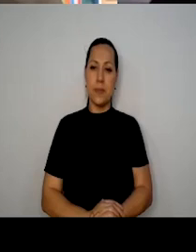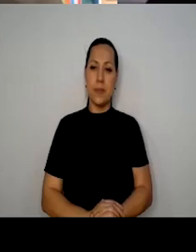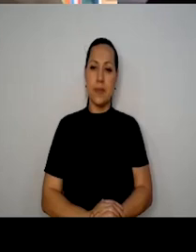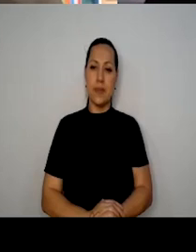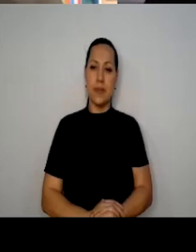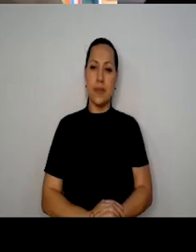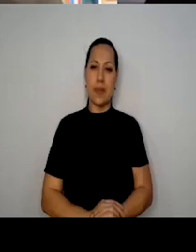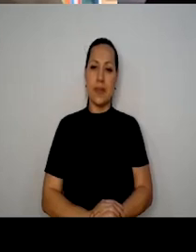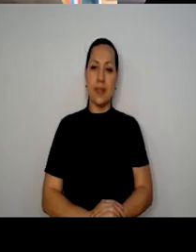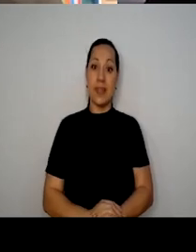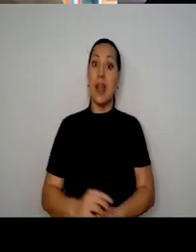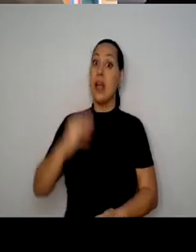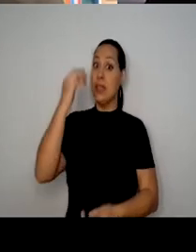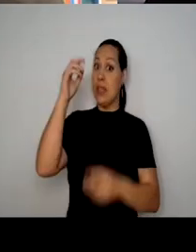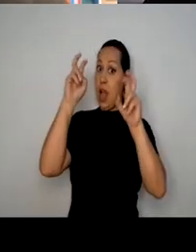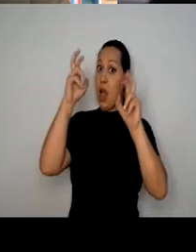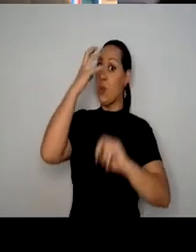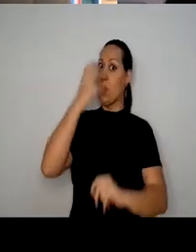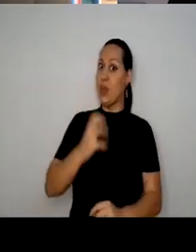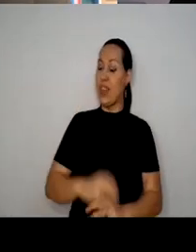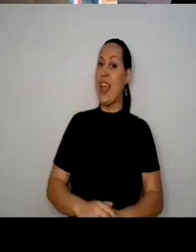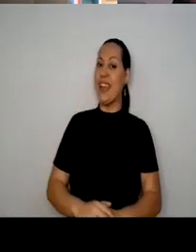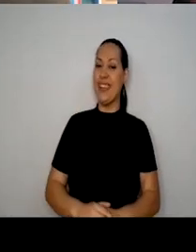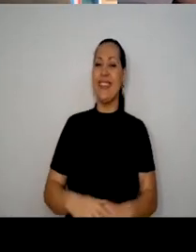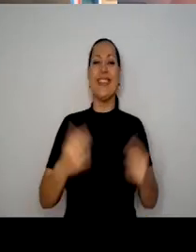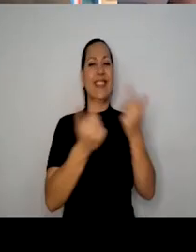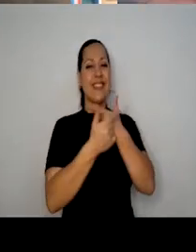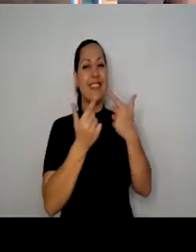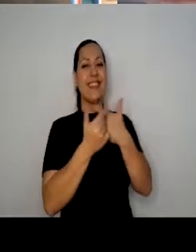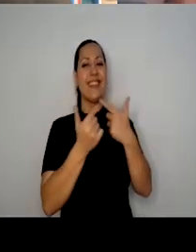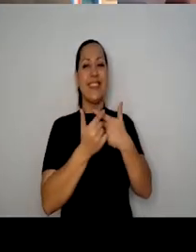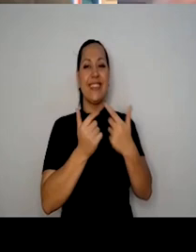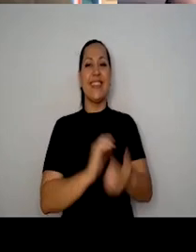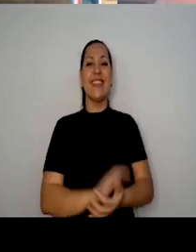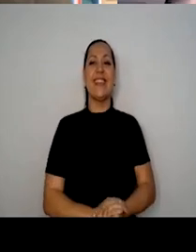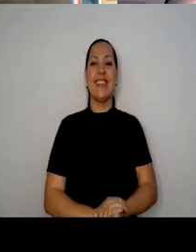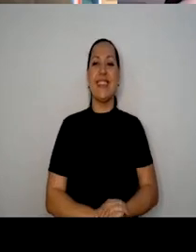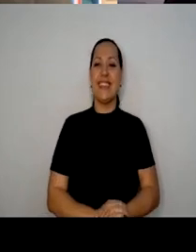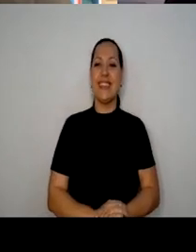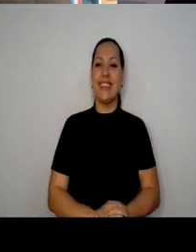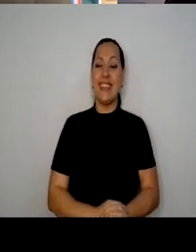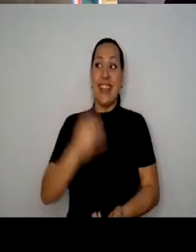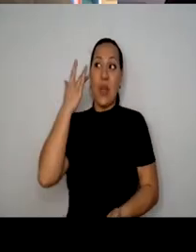Assunto sério, hein, Andréia? Por favor! Eu não sei se eu vou conseguir!